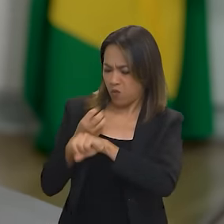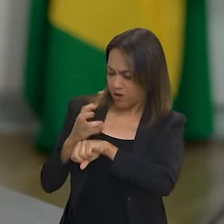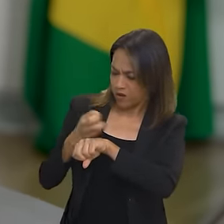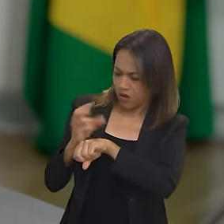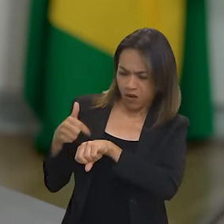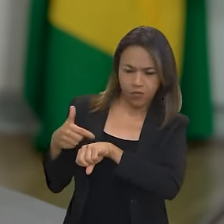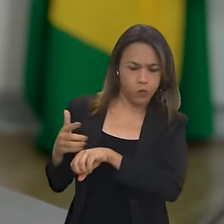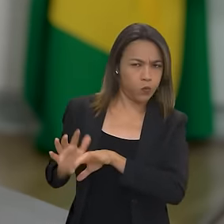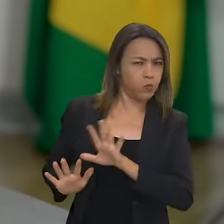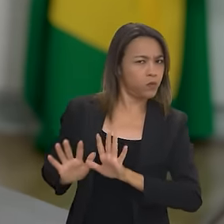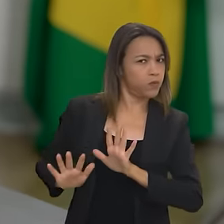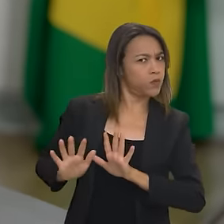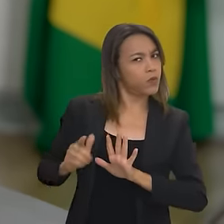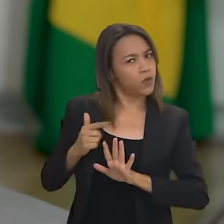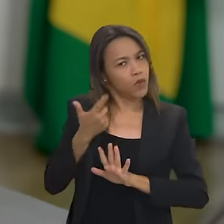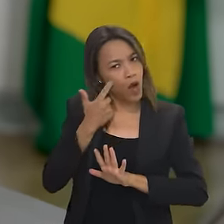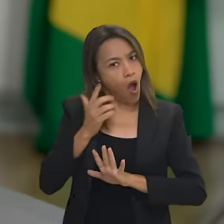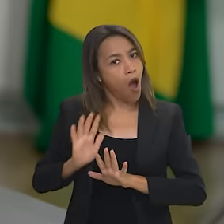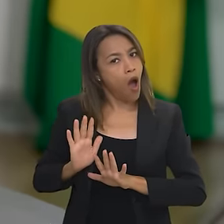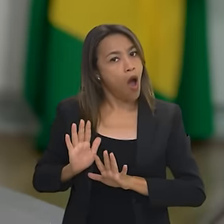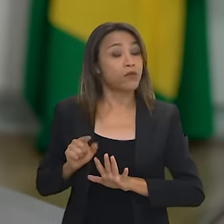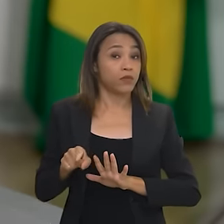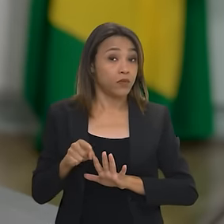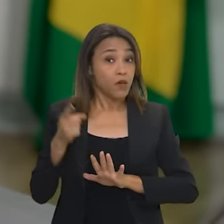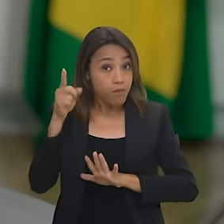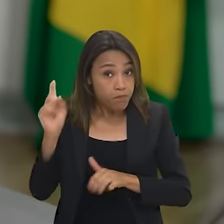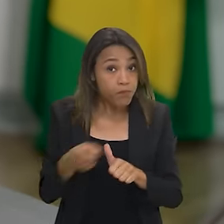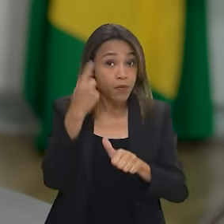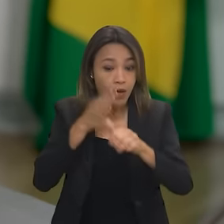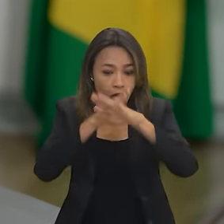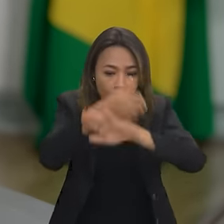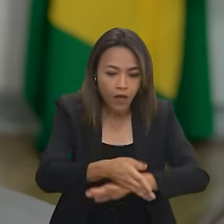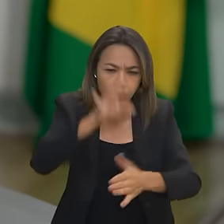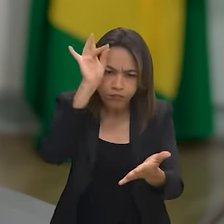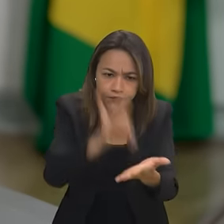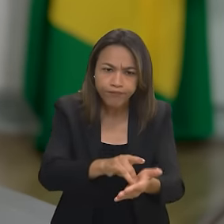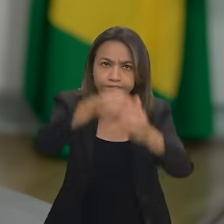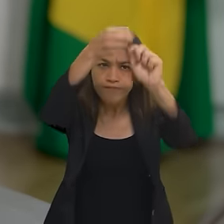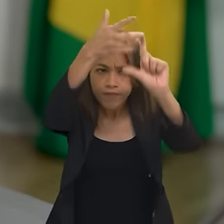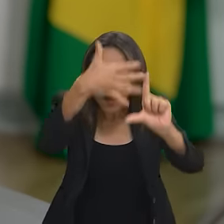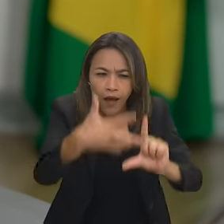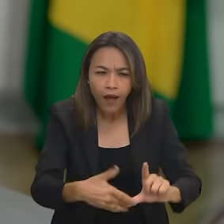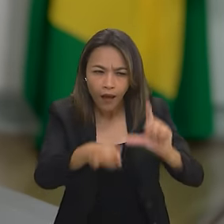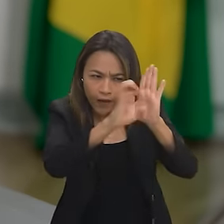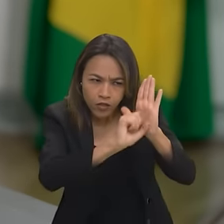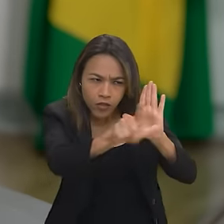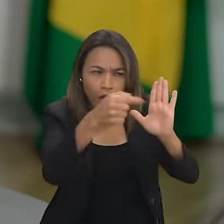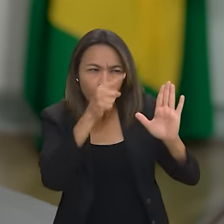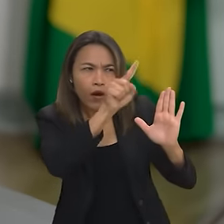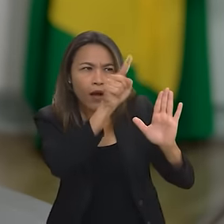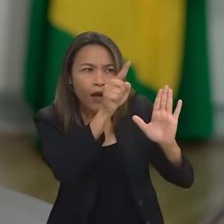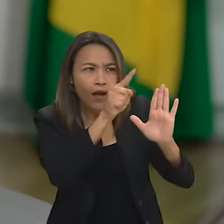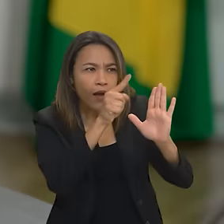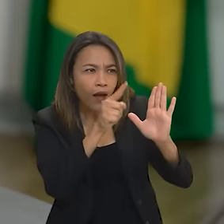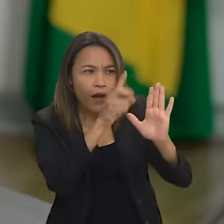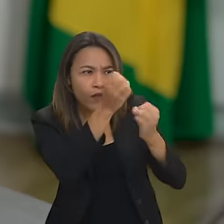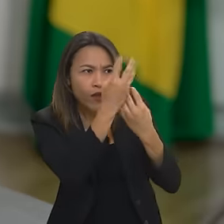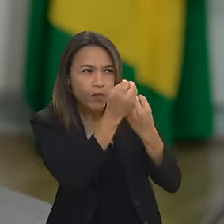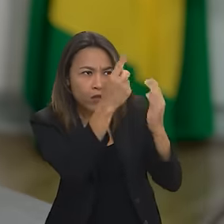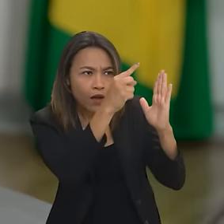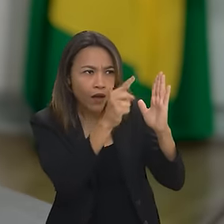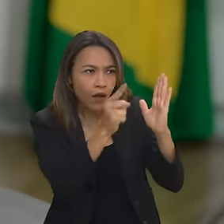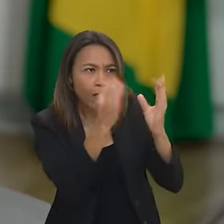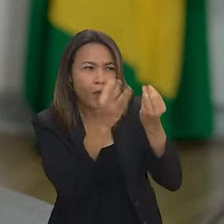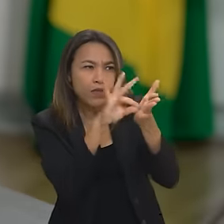de WhatsApp, etc. Porque, enquanto você não entrar lá na página, no site do concurso, e ver o edital publicado, e lá vai ter a informação de como